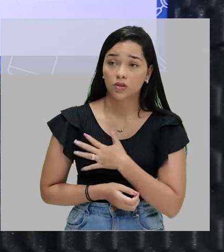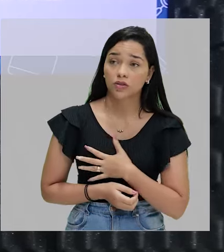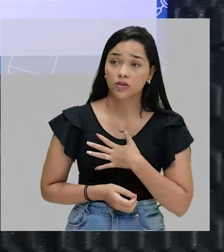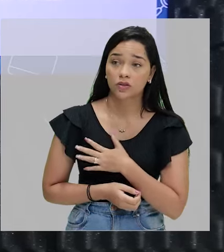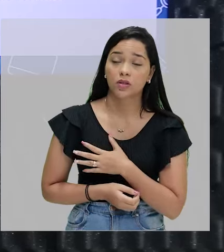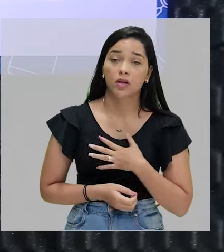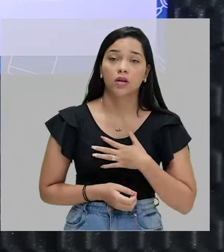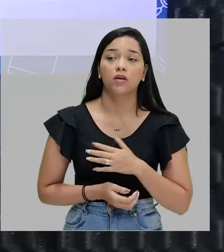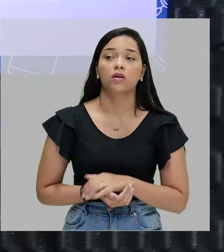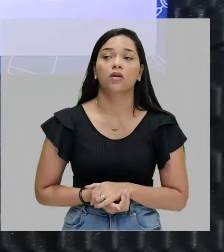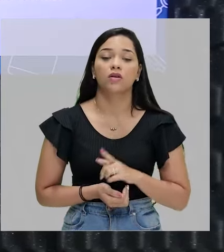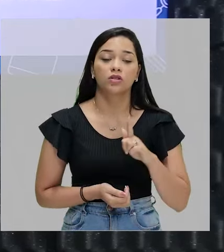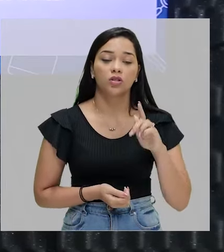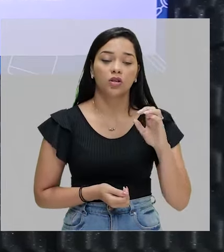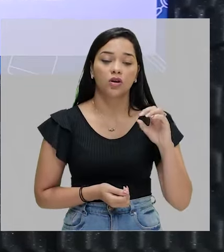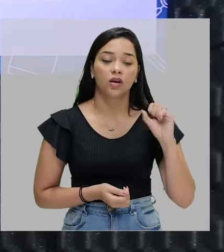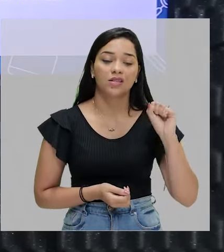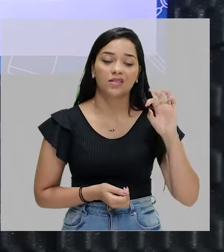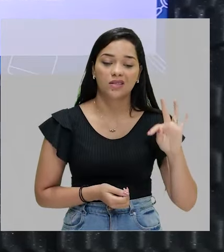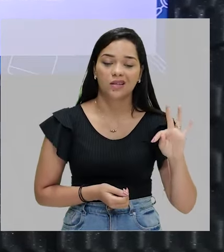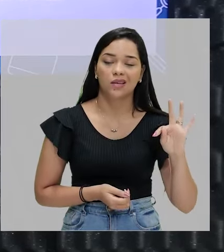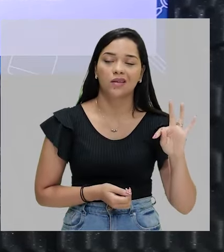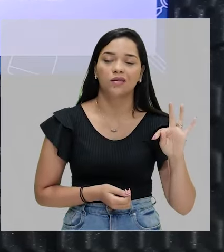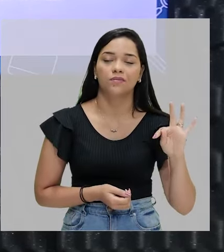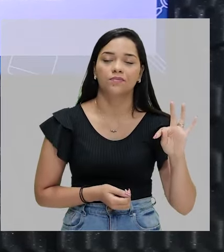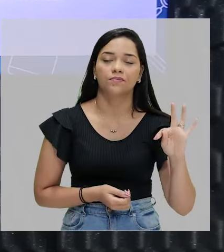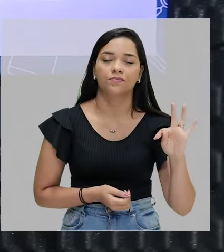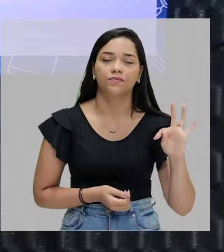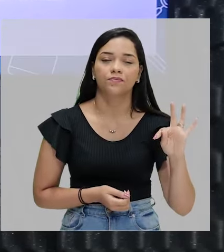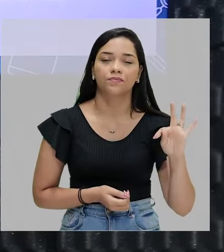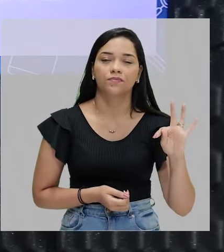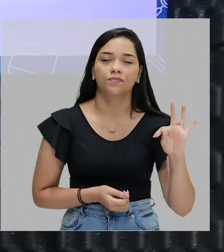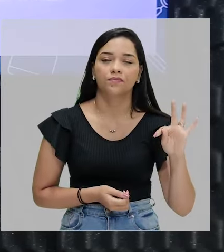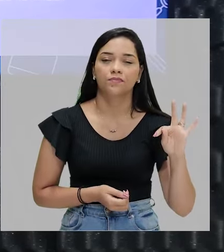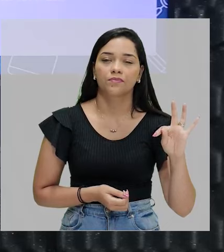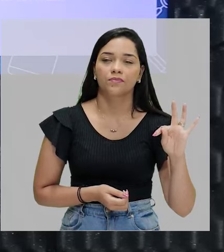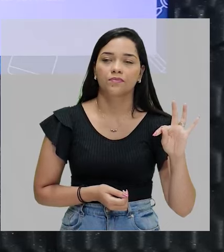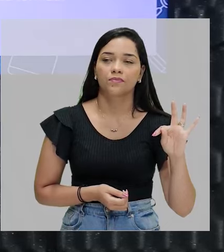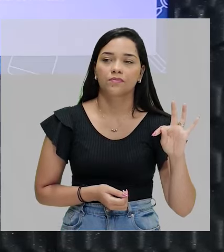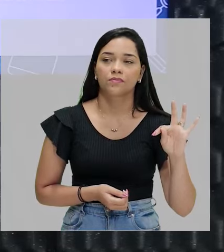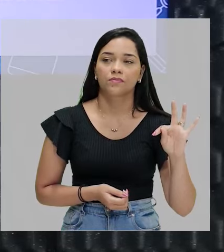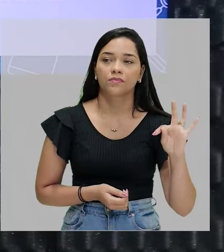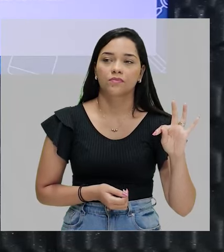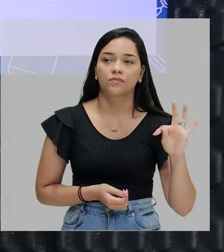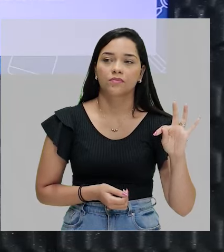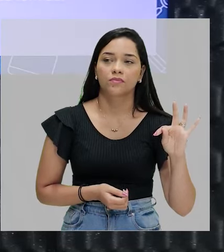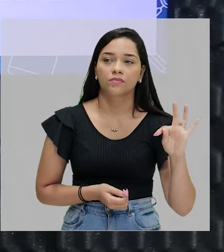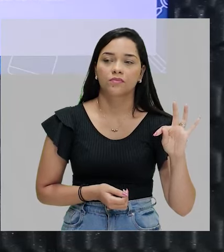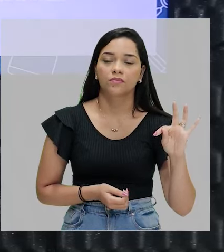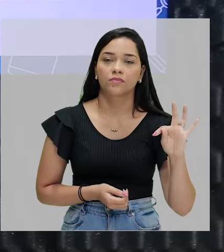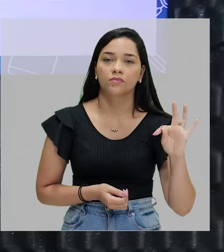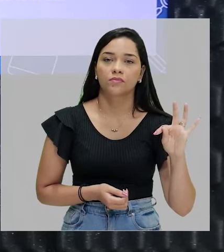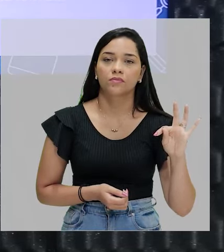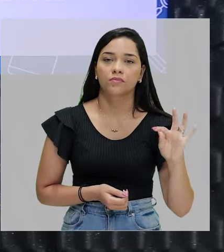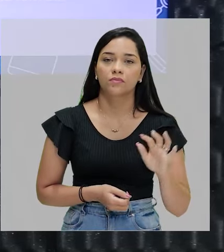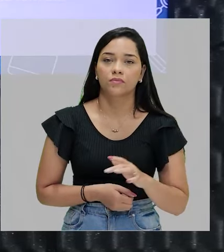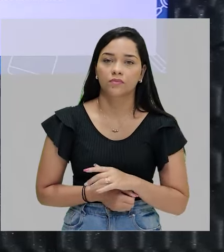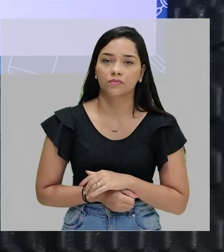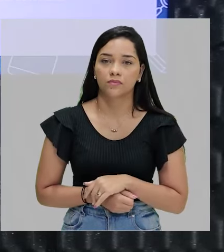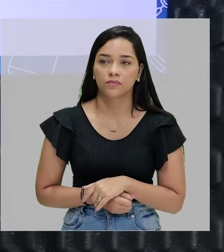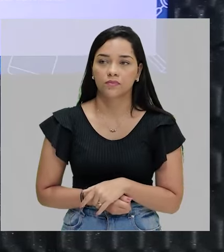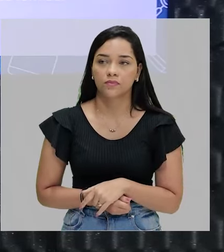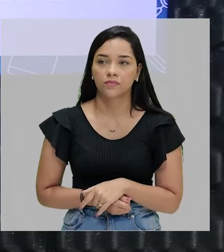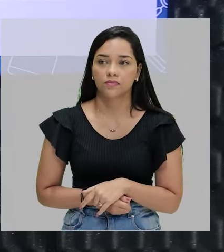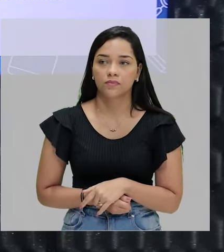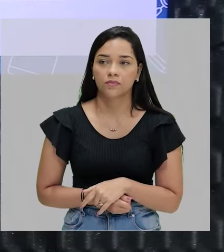Gostar, gosto, G, S, T. Gosto, gosta, gosta, gosto, gostas, gosta, gostamos, gostais,